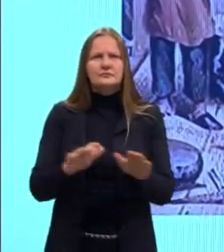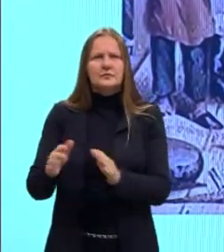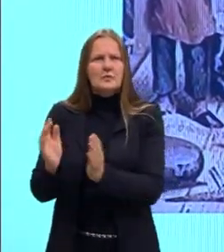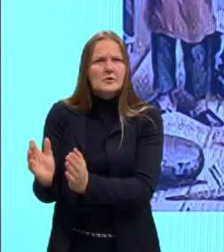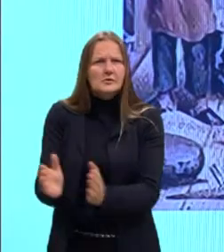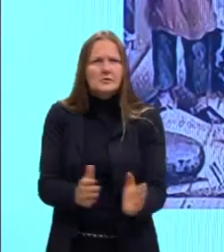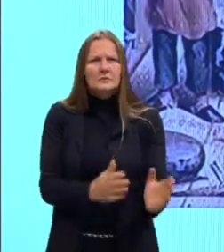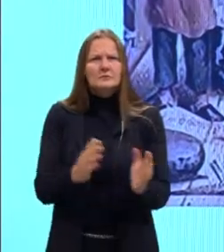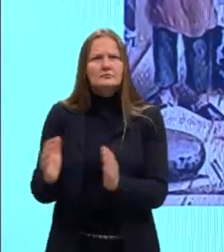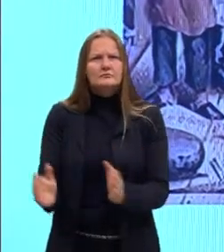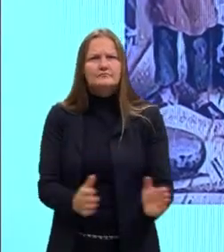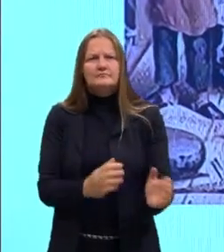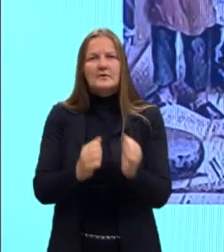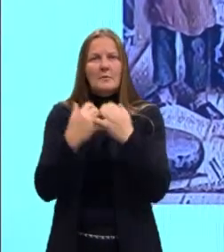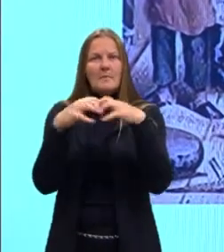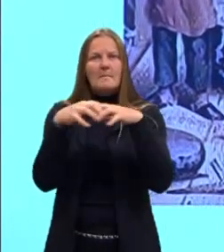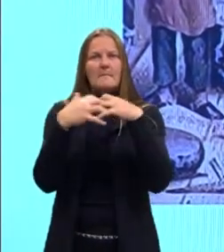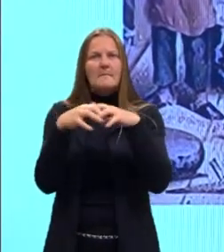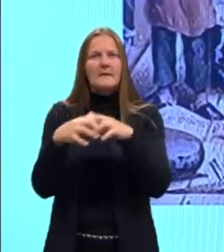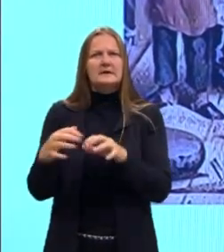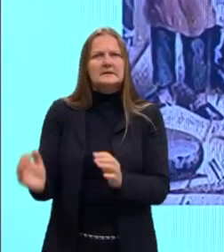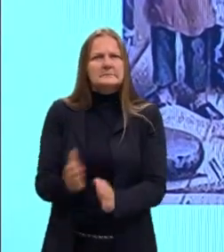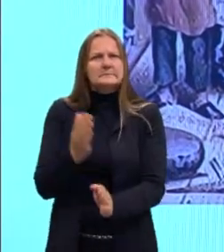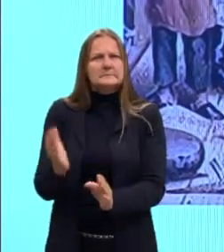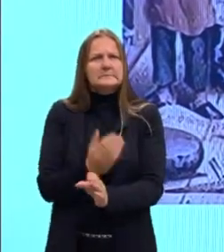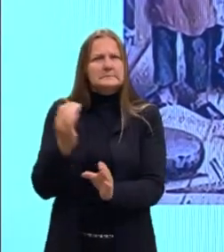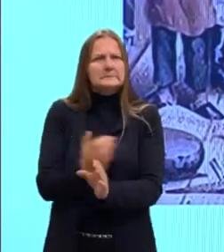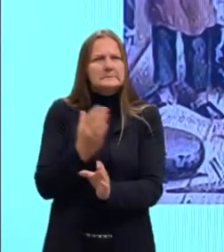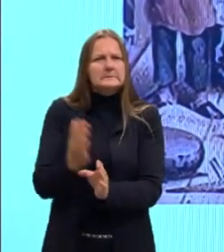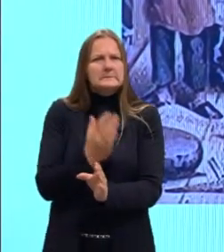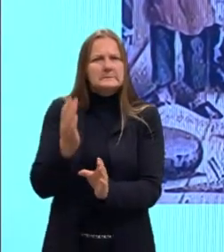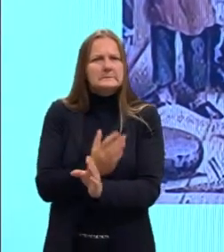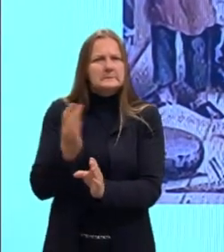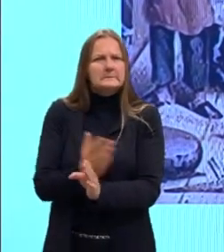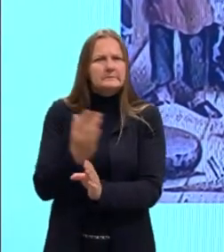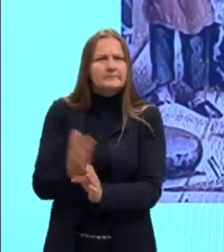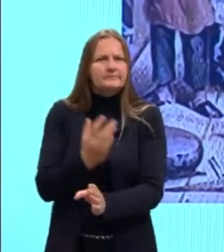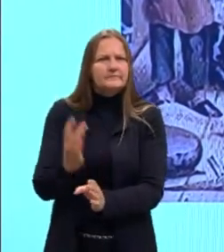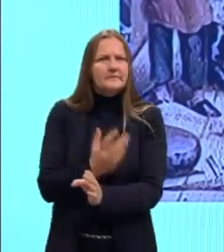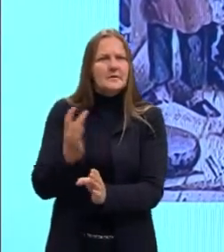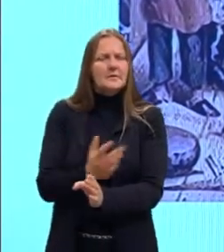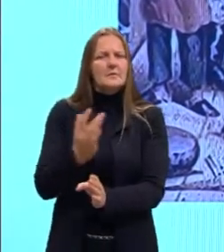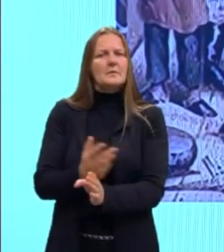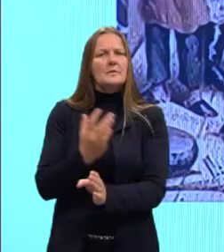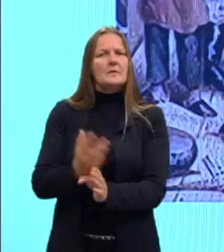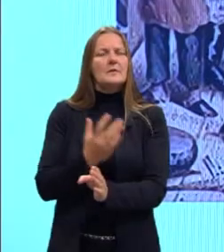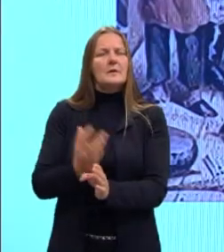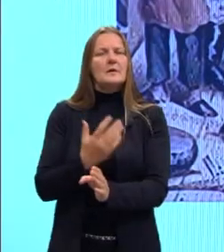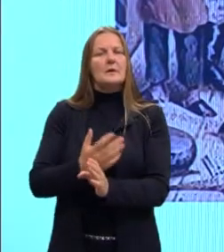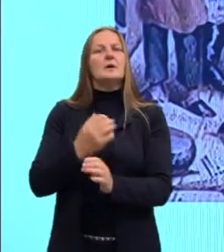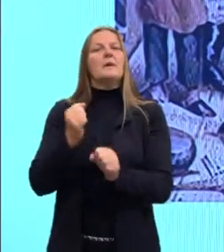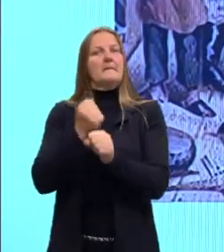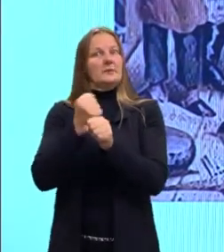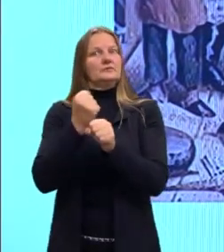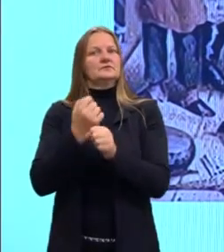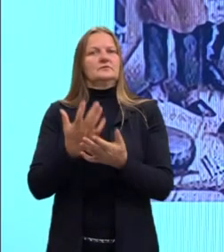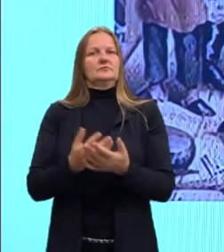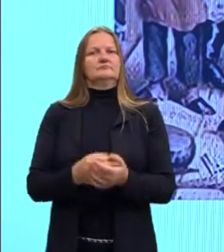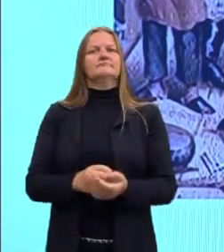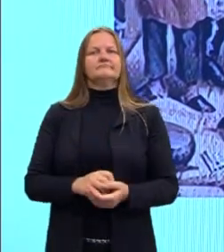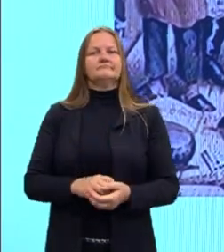têm que sustentar aquela máquina, né? Pra produzir mais. Então, tu tem esse advento aí dessa troca.